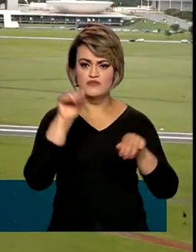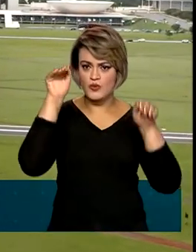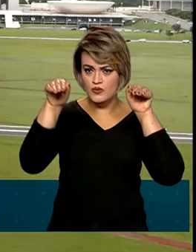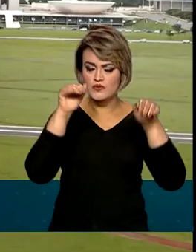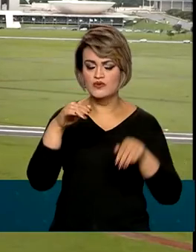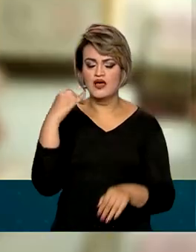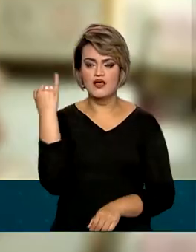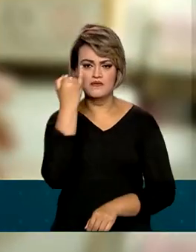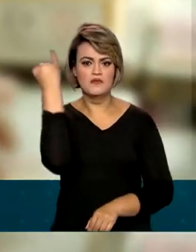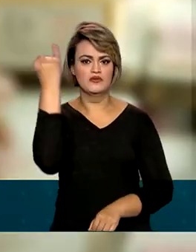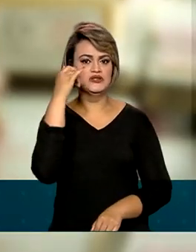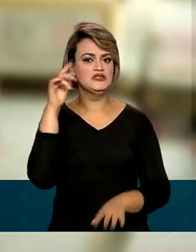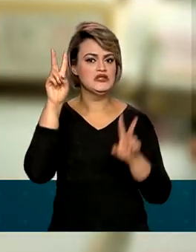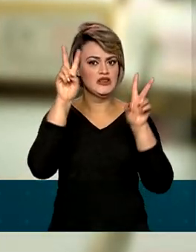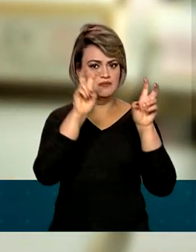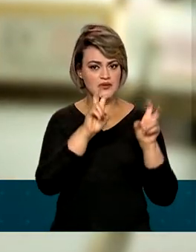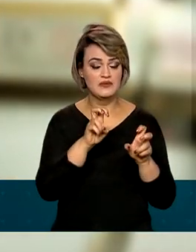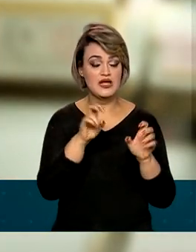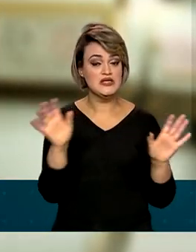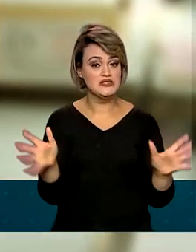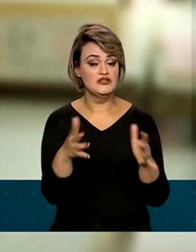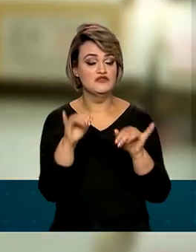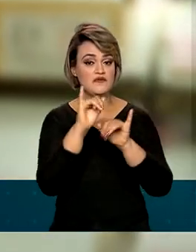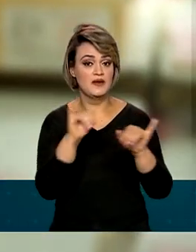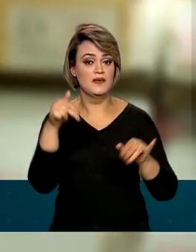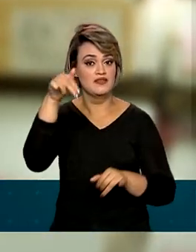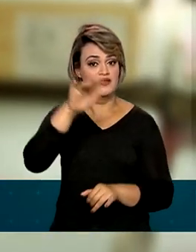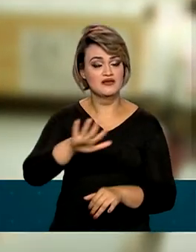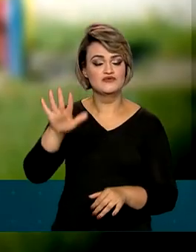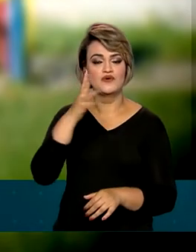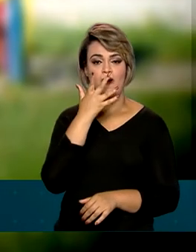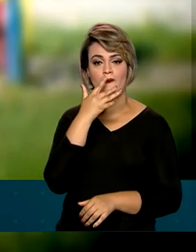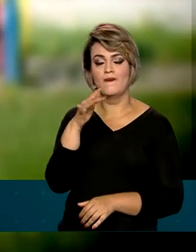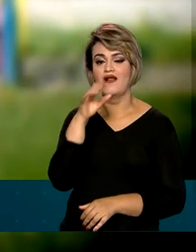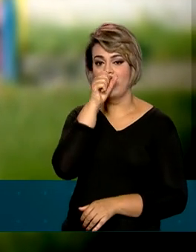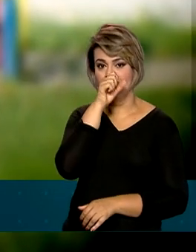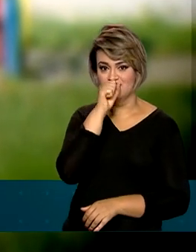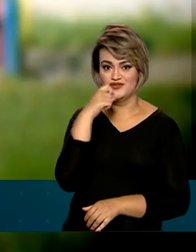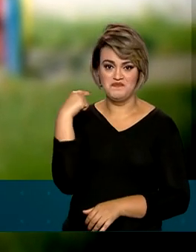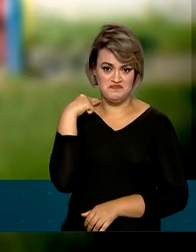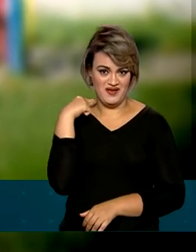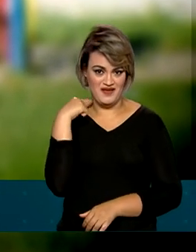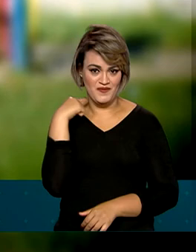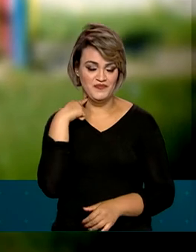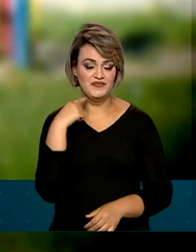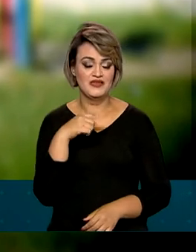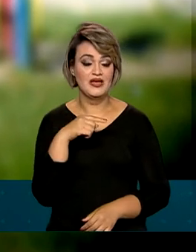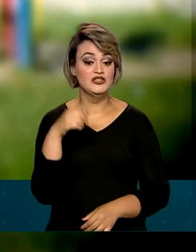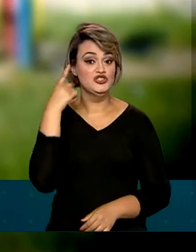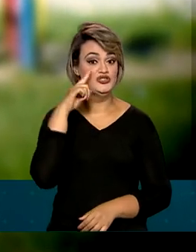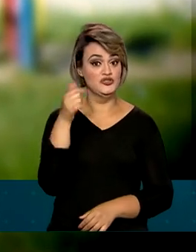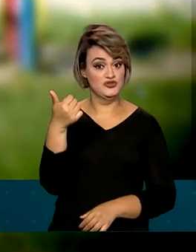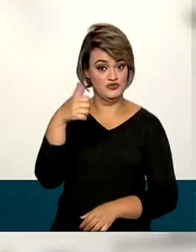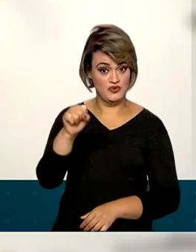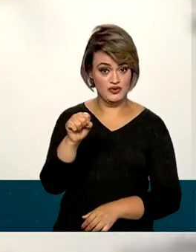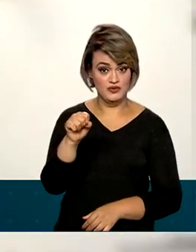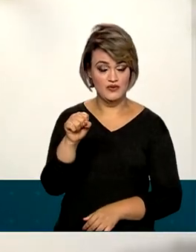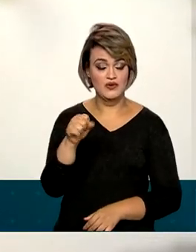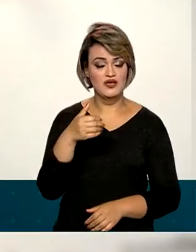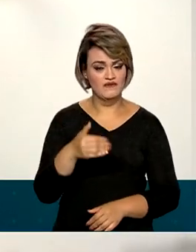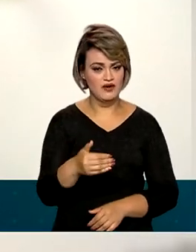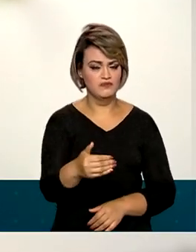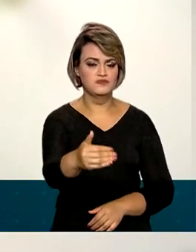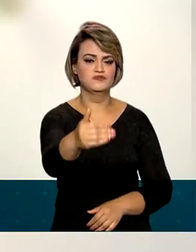sobre o tema e promove a campanha nacional Maio Laranja, que será lançada no próximo dia 18 e